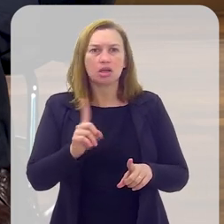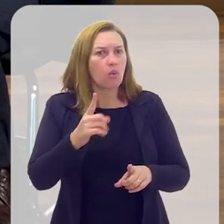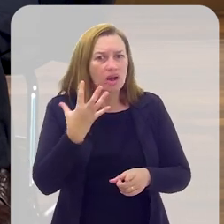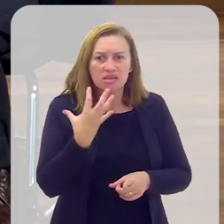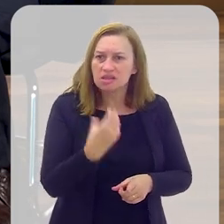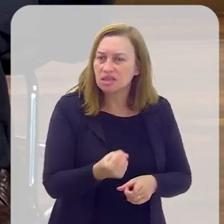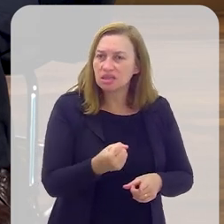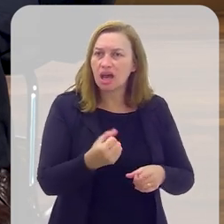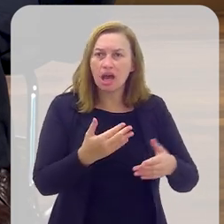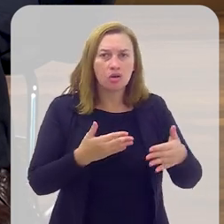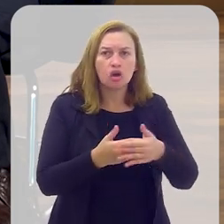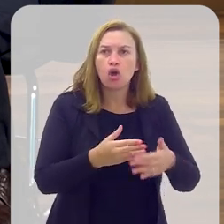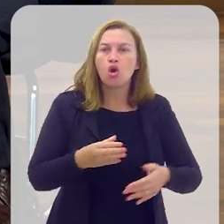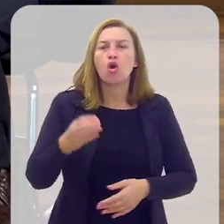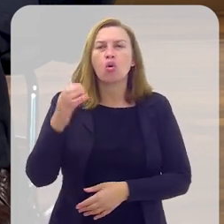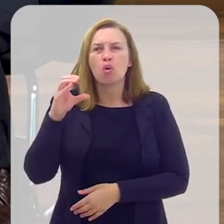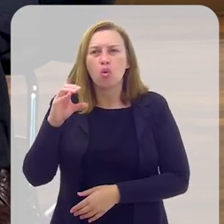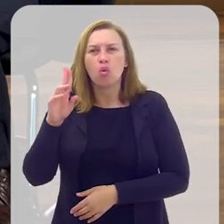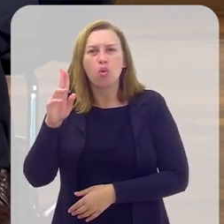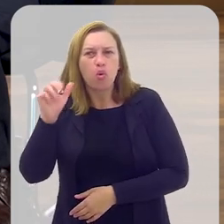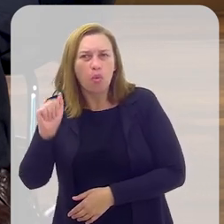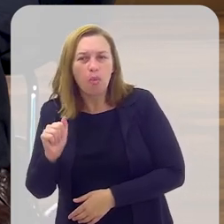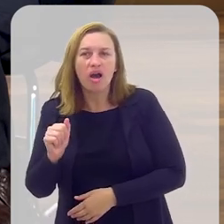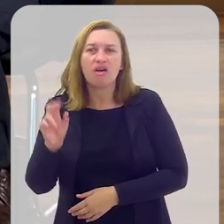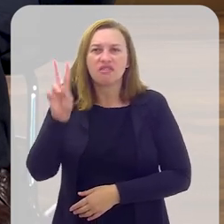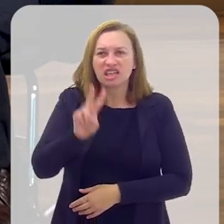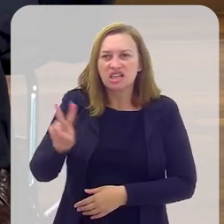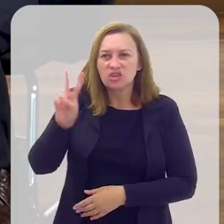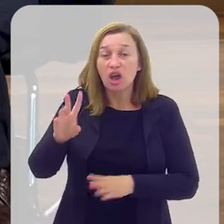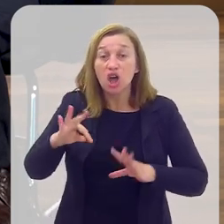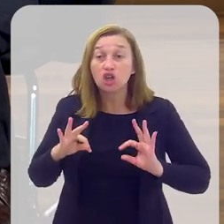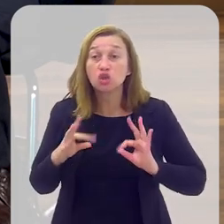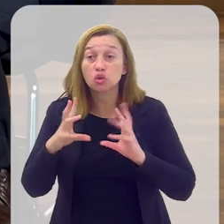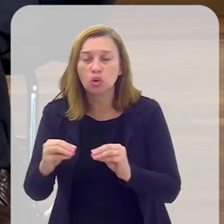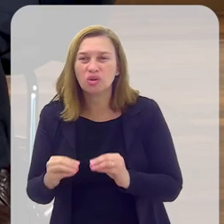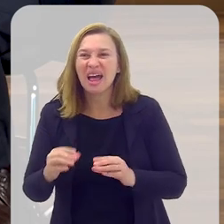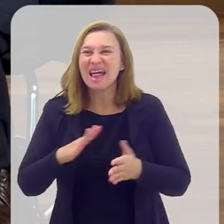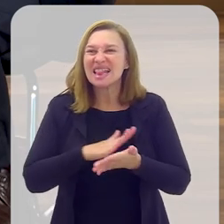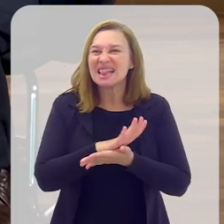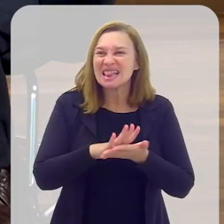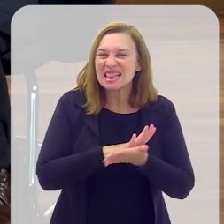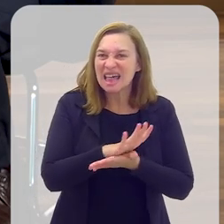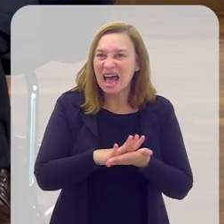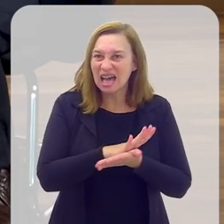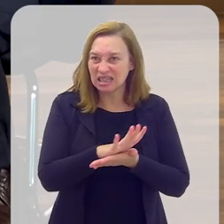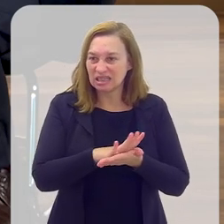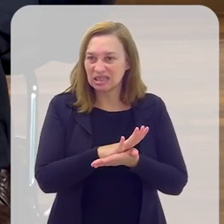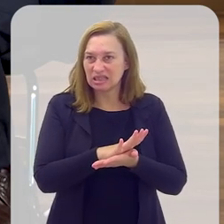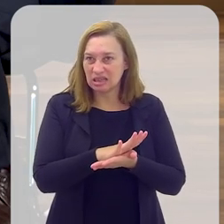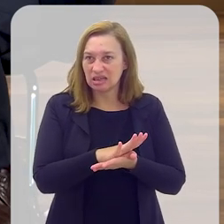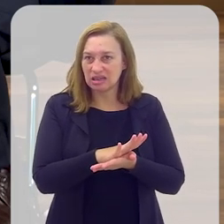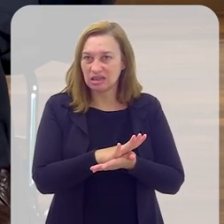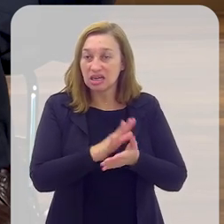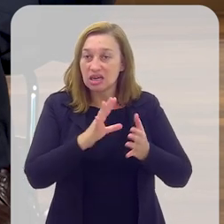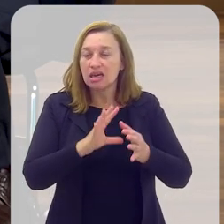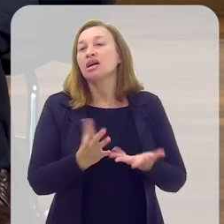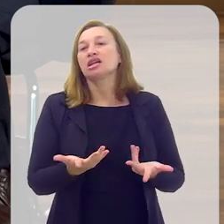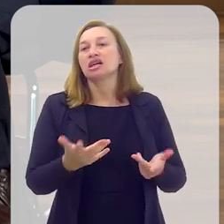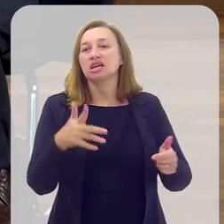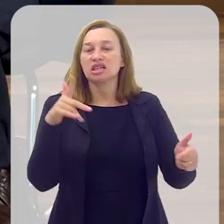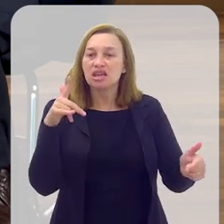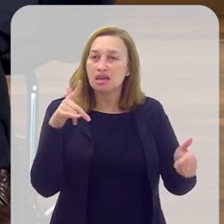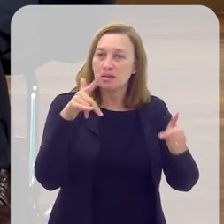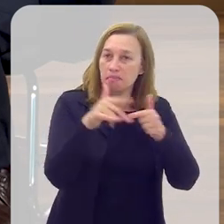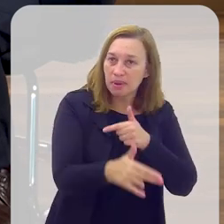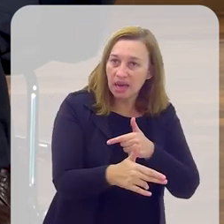bloqueio, Cuba, Venezuela, todo. Agora, nada justifica tirar a liberdade do judiciário,